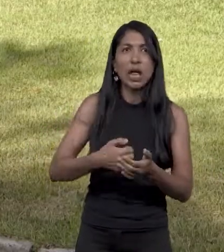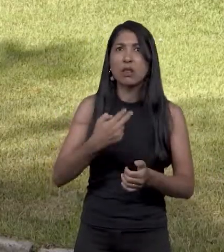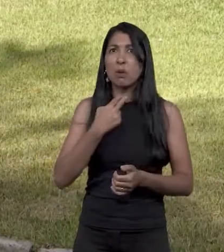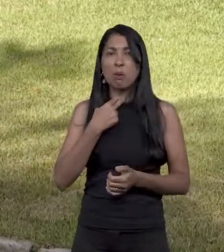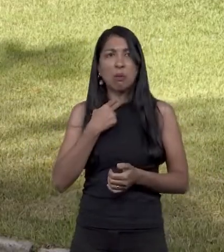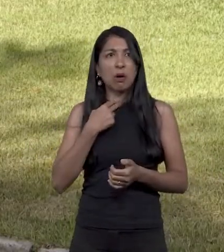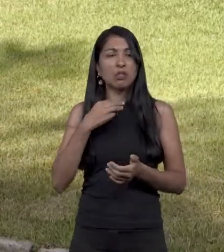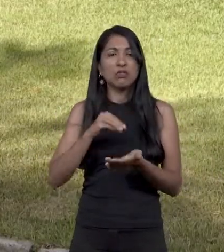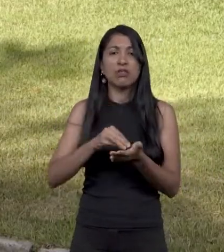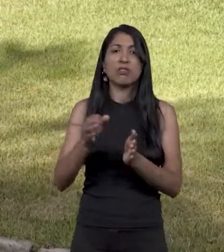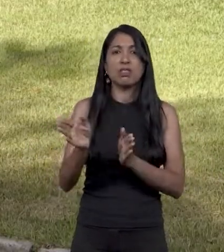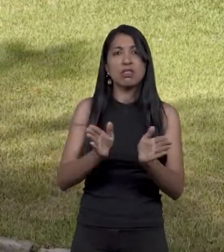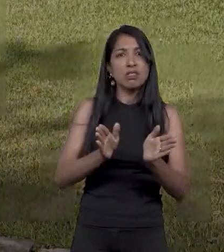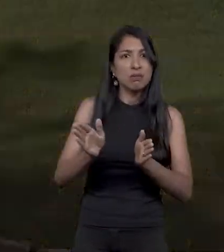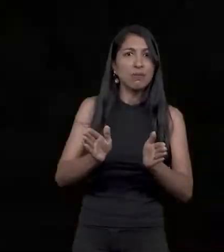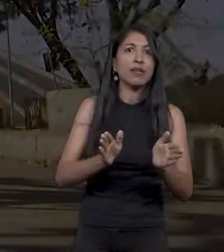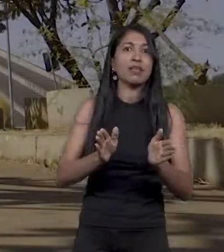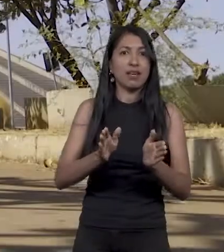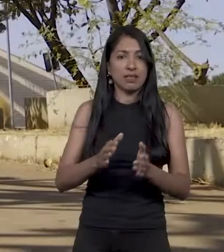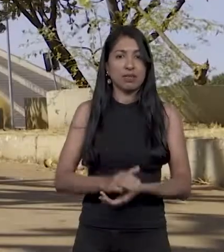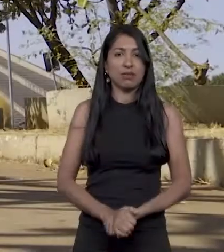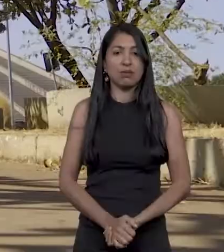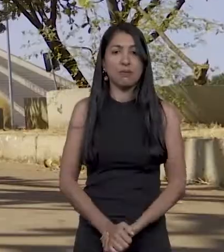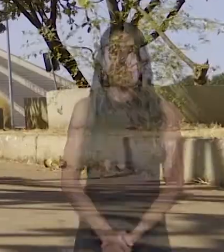se aparecer, é a falta de acessibilidade.